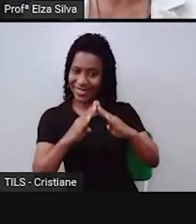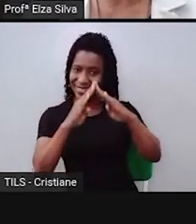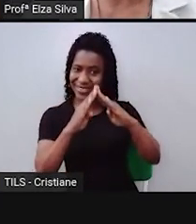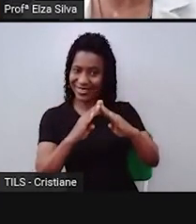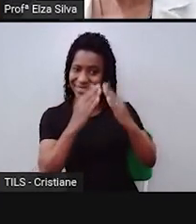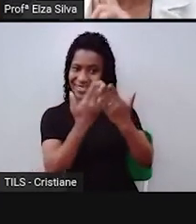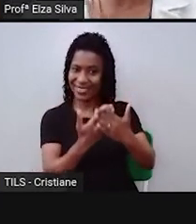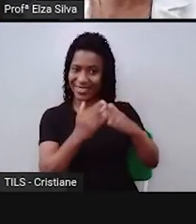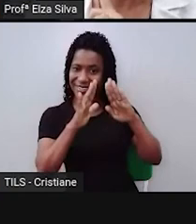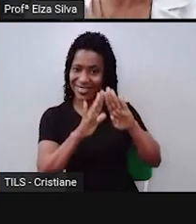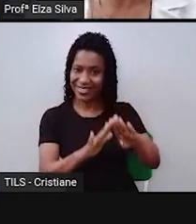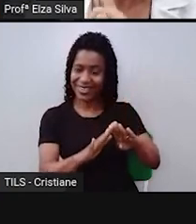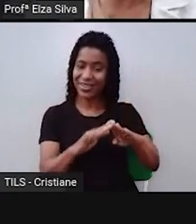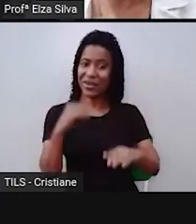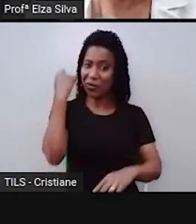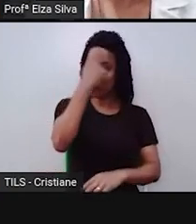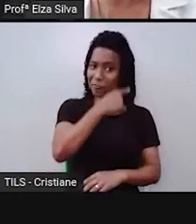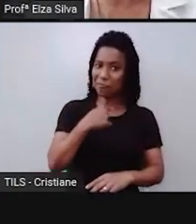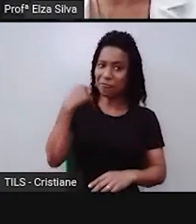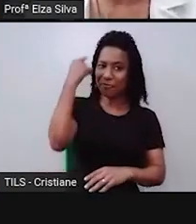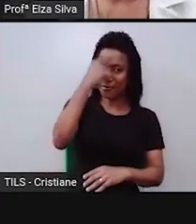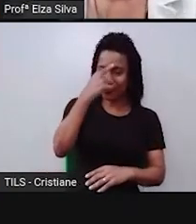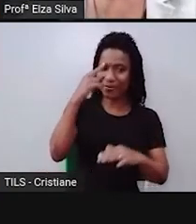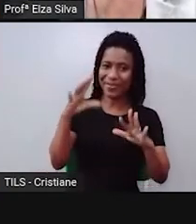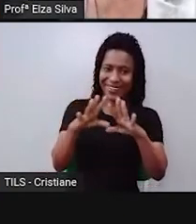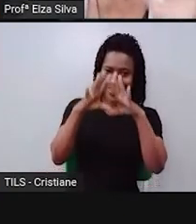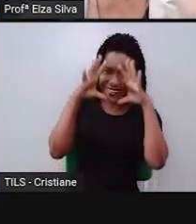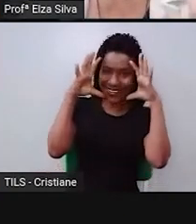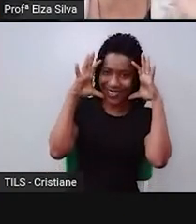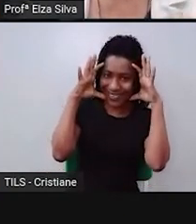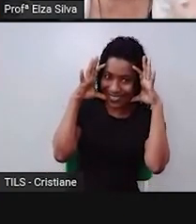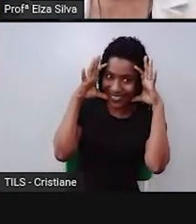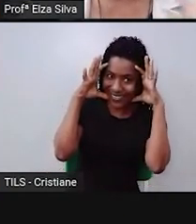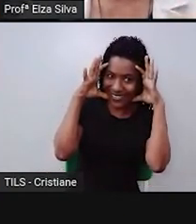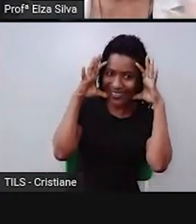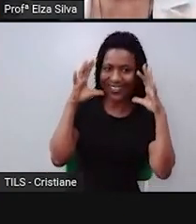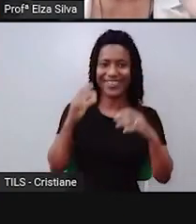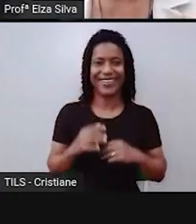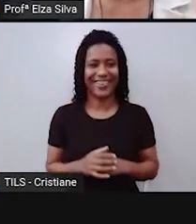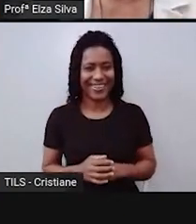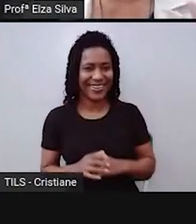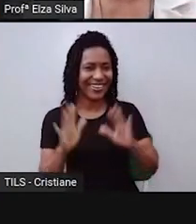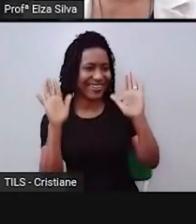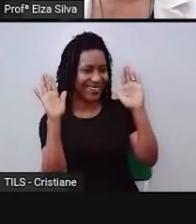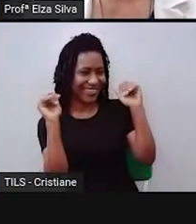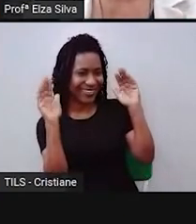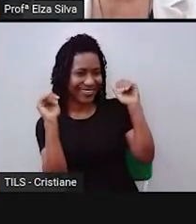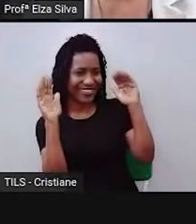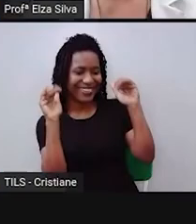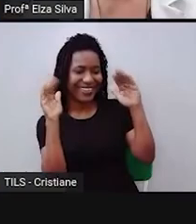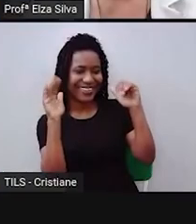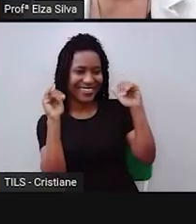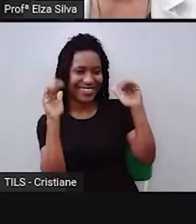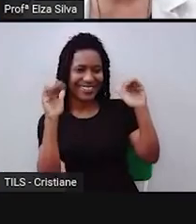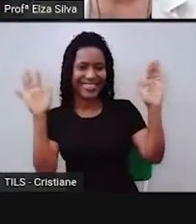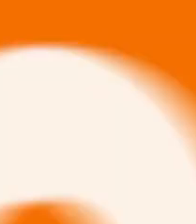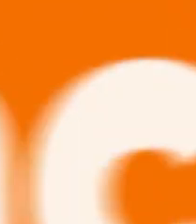você vai se parecer com esse meme aqui. See you next class. Bye, estudantes.